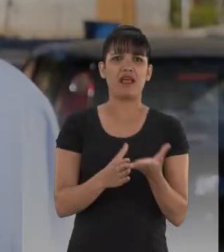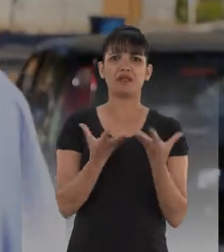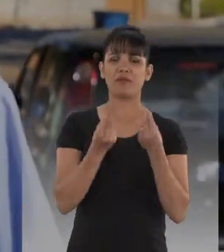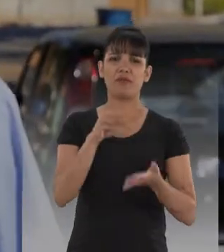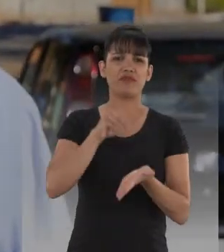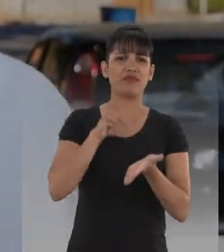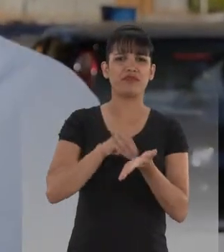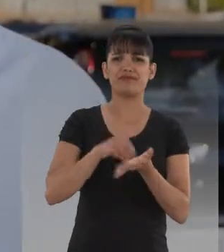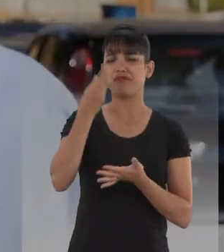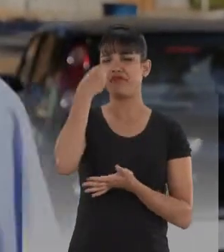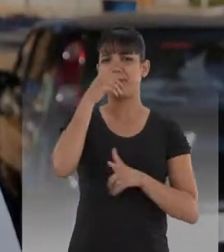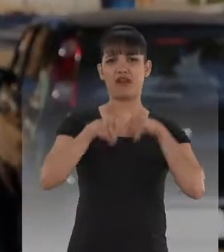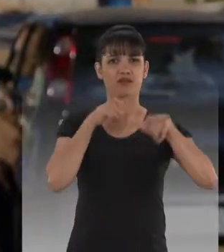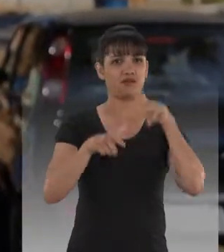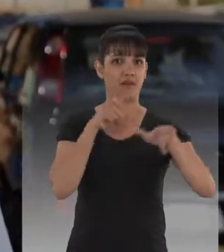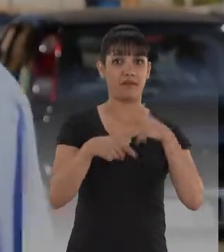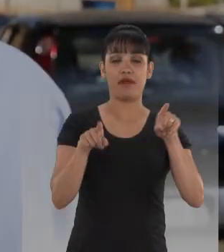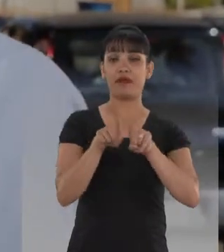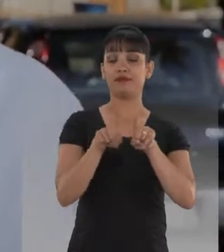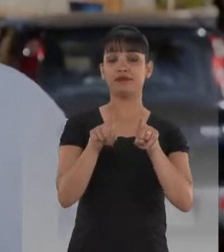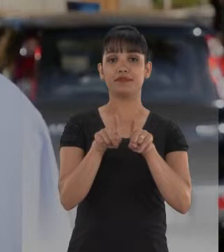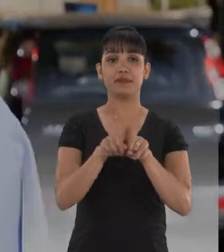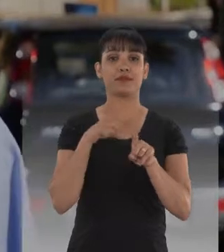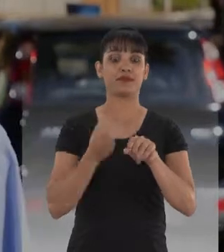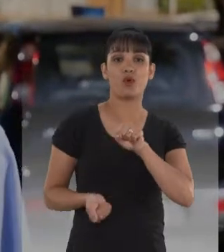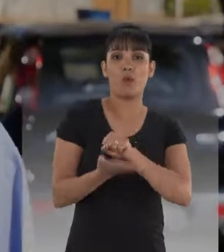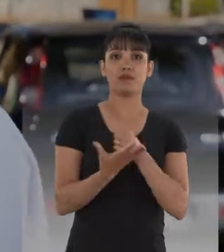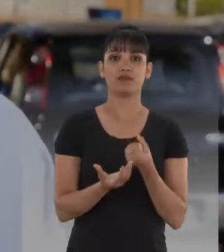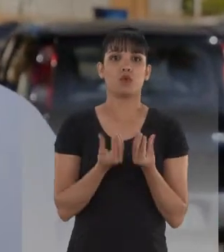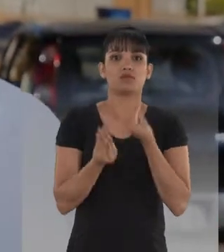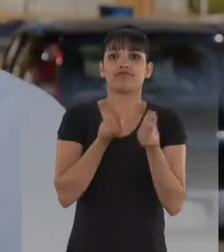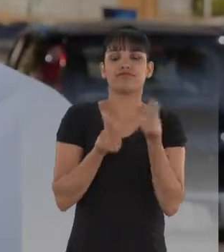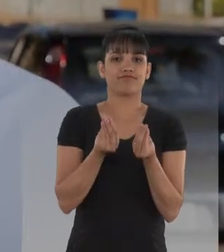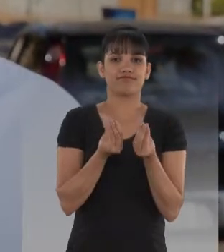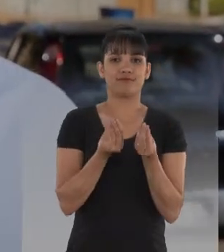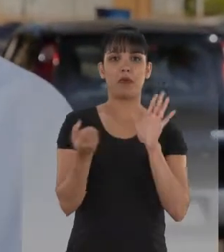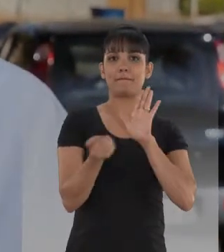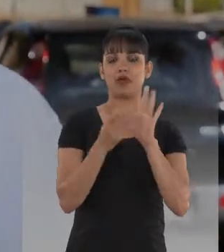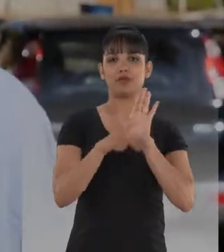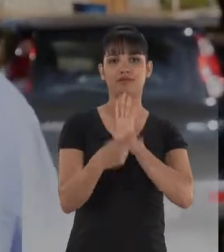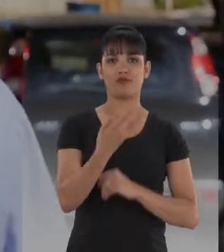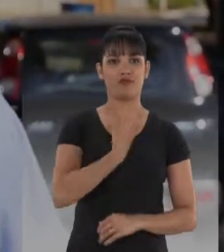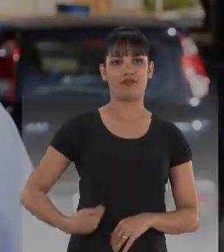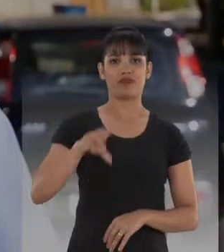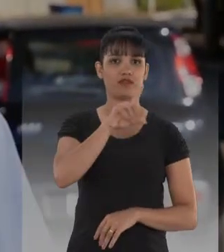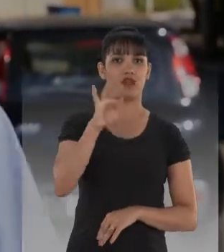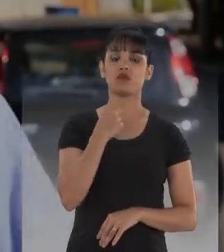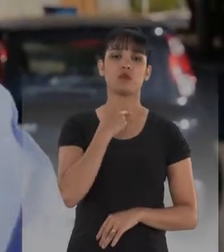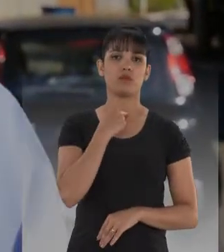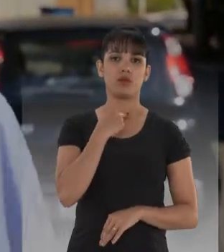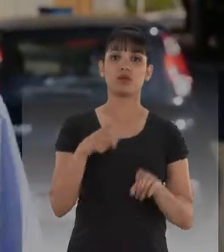incompetência e ineficiência do governo. Não dá para aceitar que a corrupção seja a marca de um governador. E não é possível que a